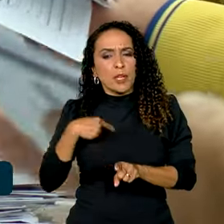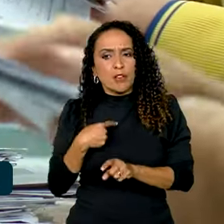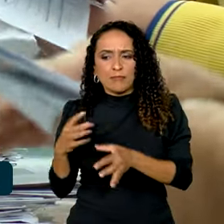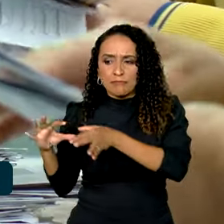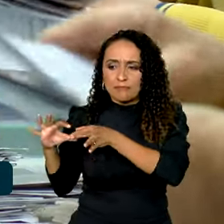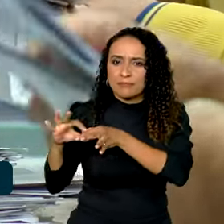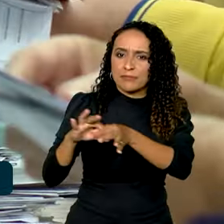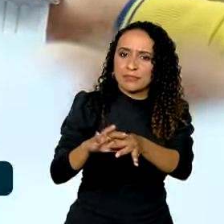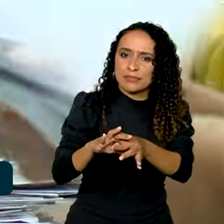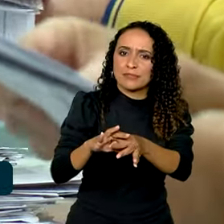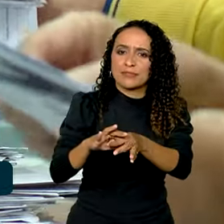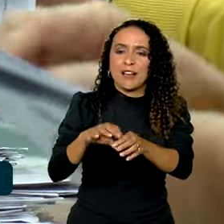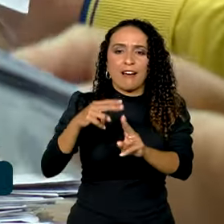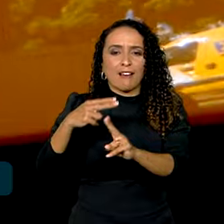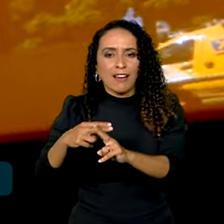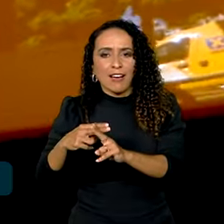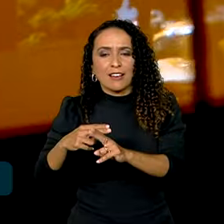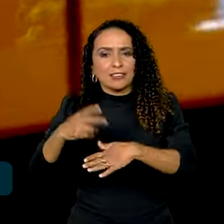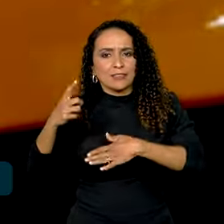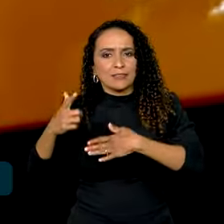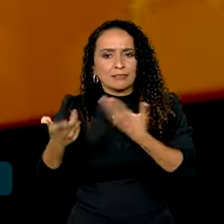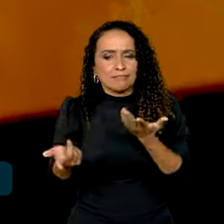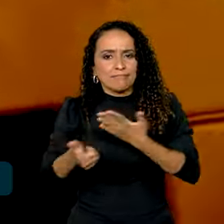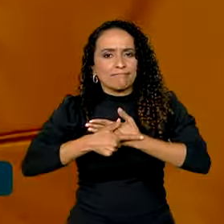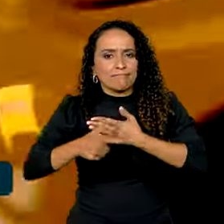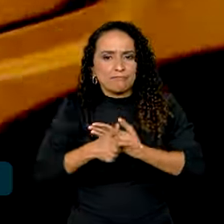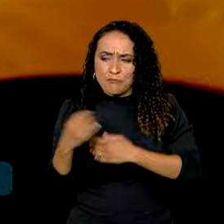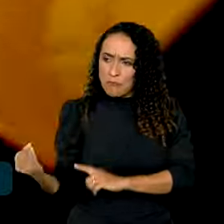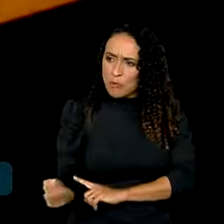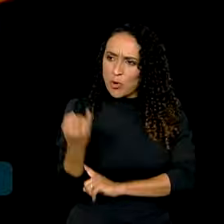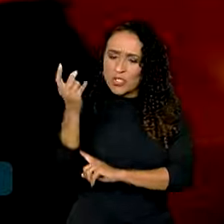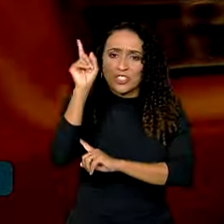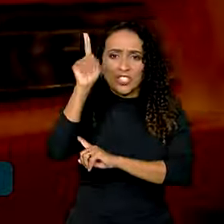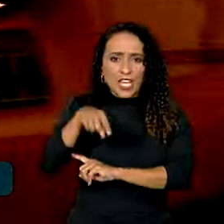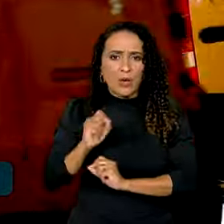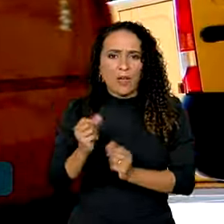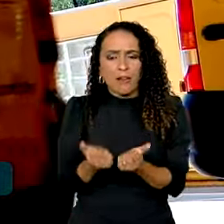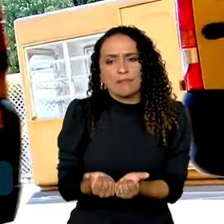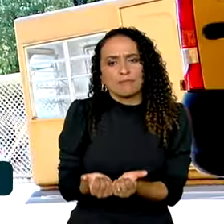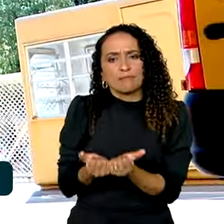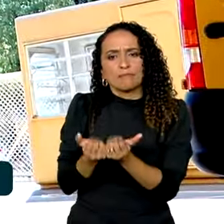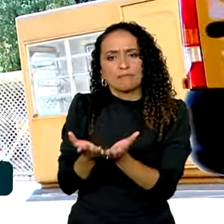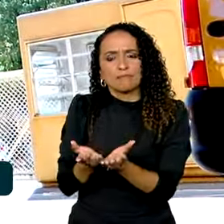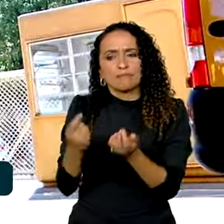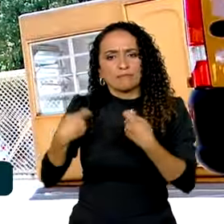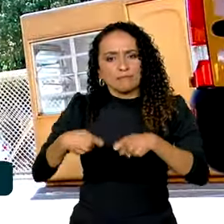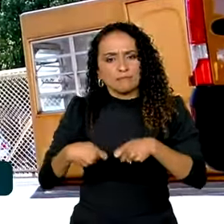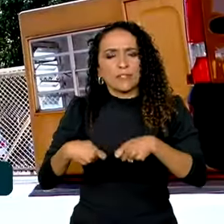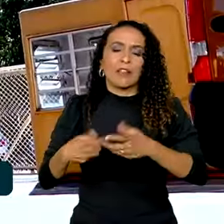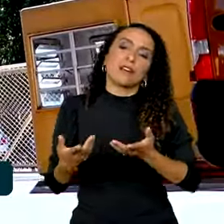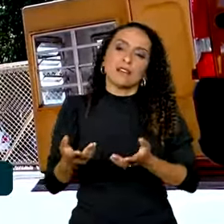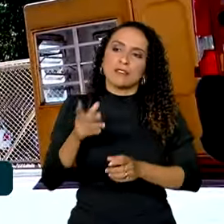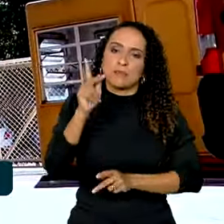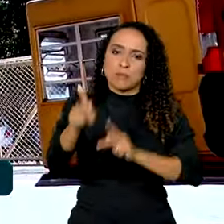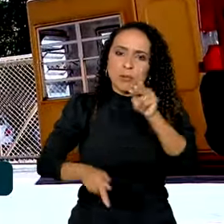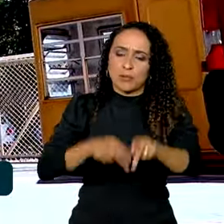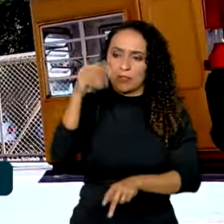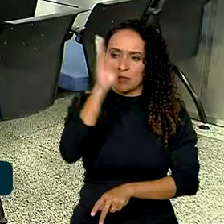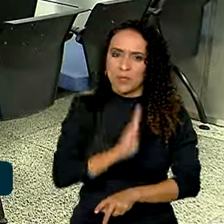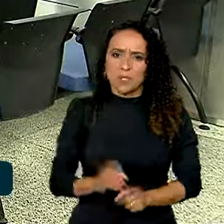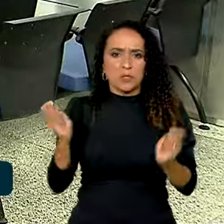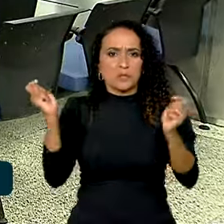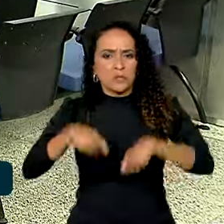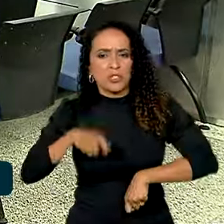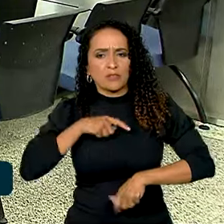soma à Caixa nessa tarefa importante, que é dar a capilaridade necessária para que a população brasileira possa